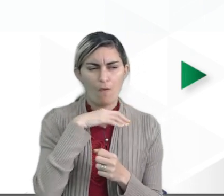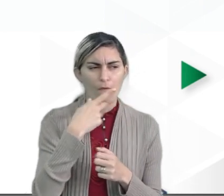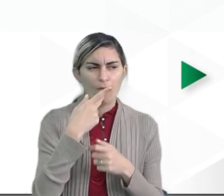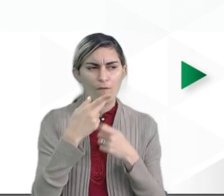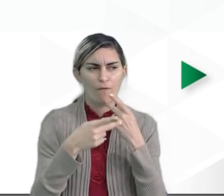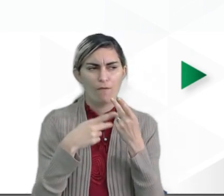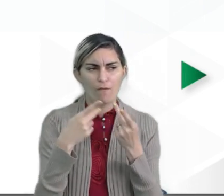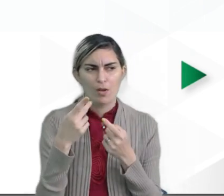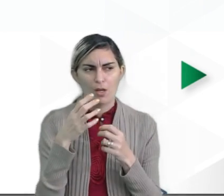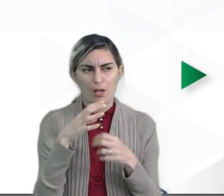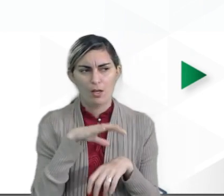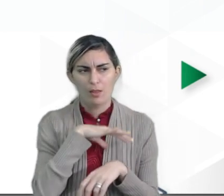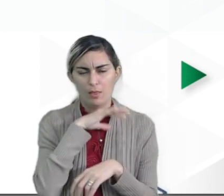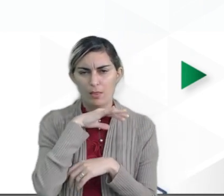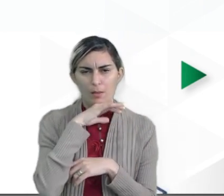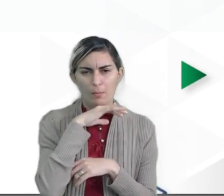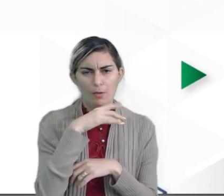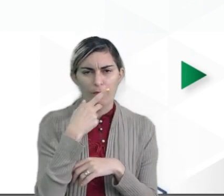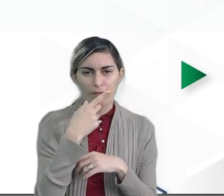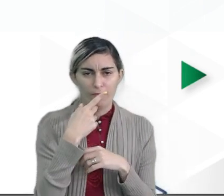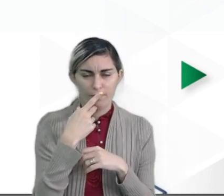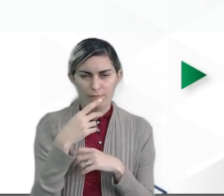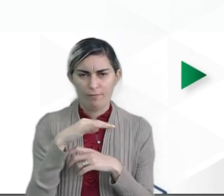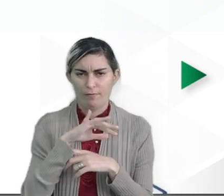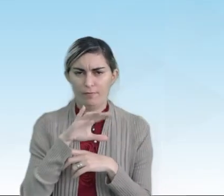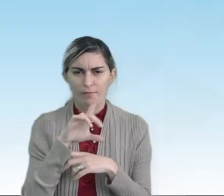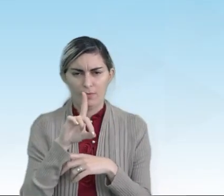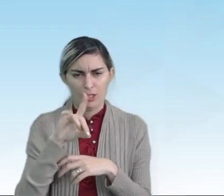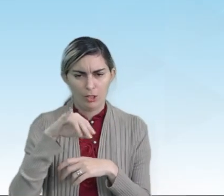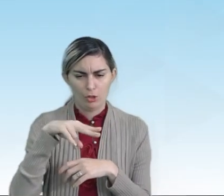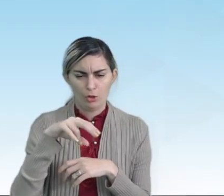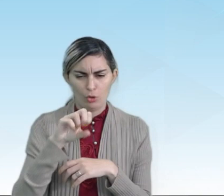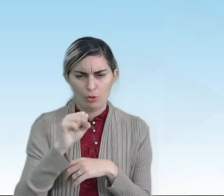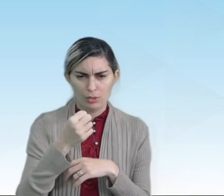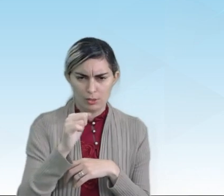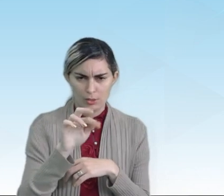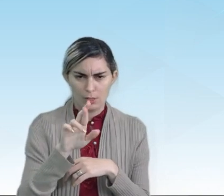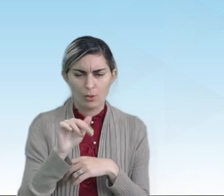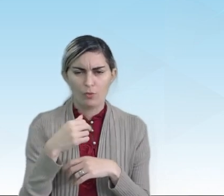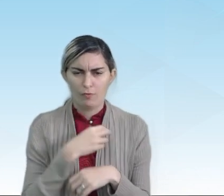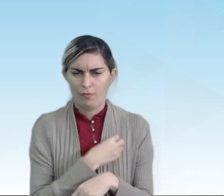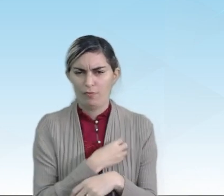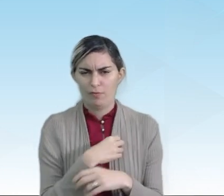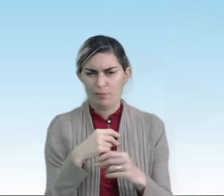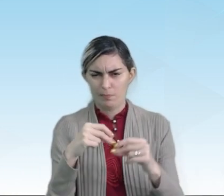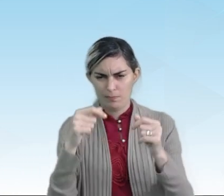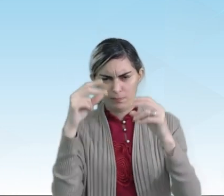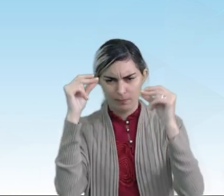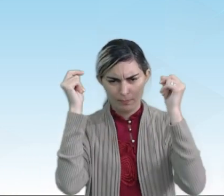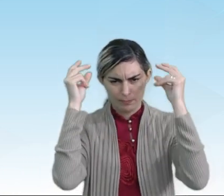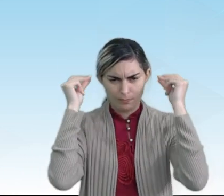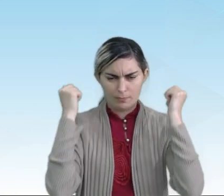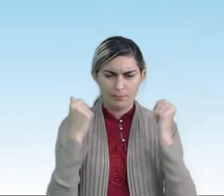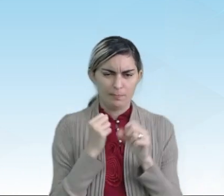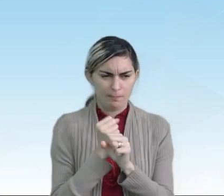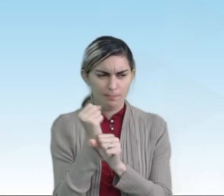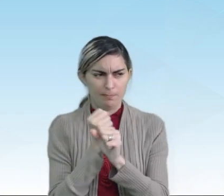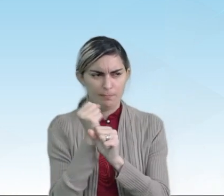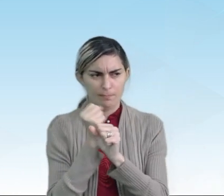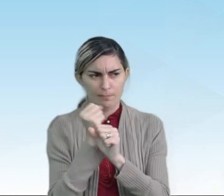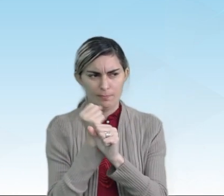falo do animal pré-histórico, eu estou falando de um dinossauro que viveu há milhares e milhares de anos atrás.